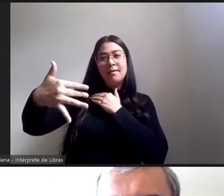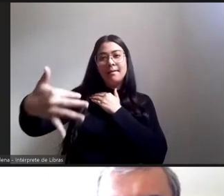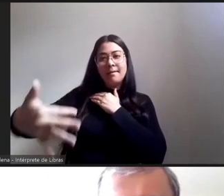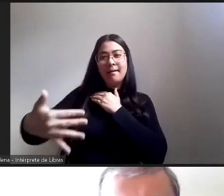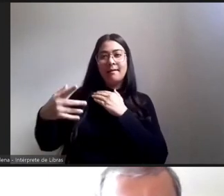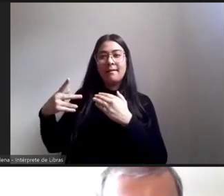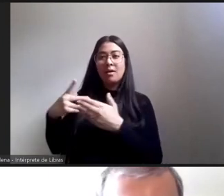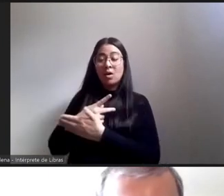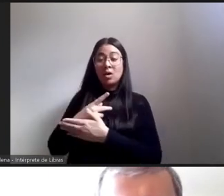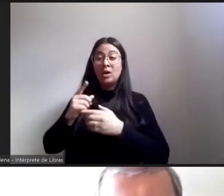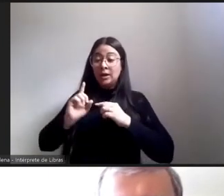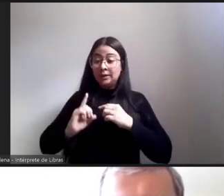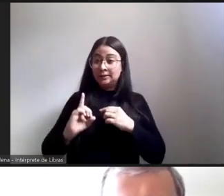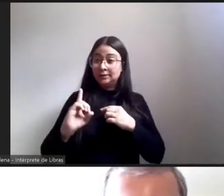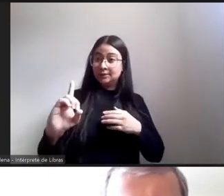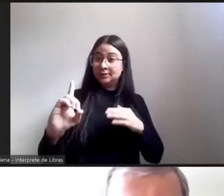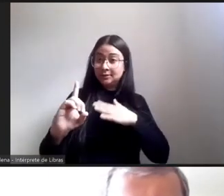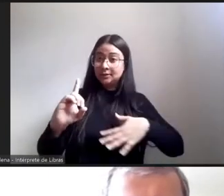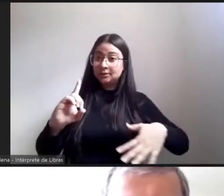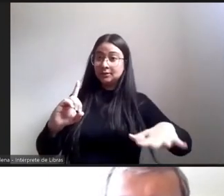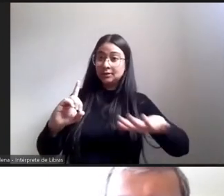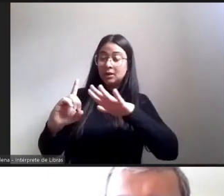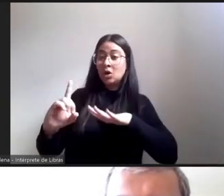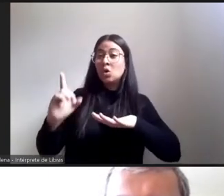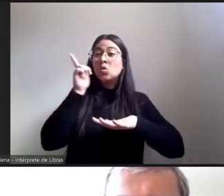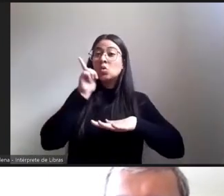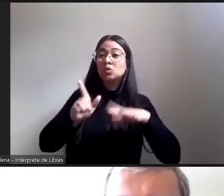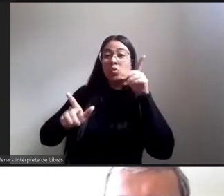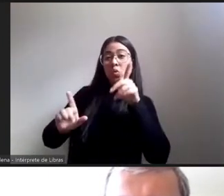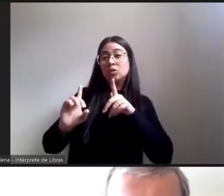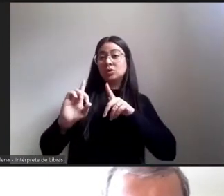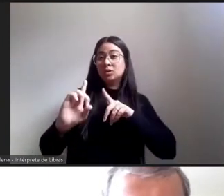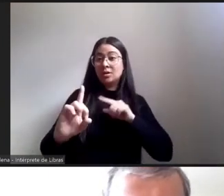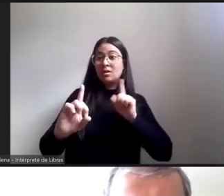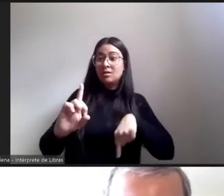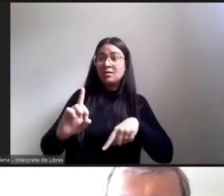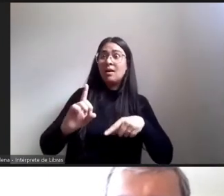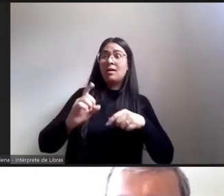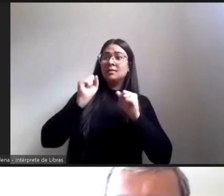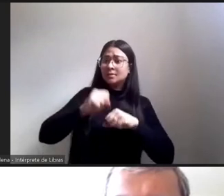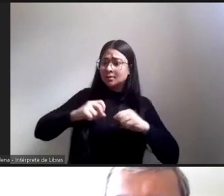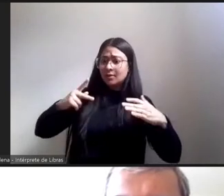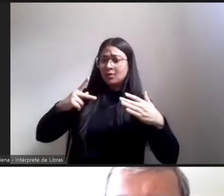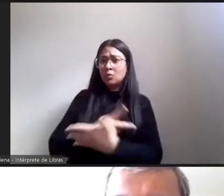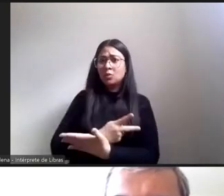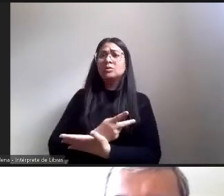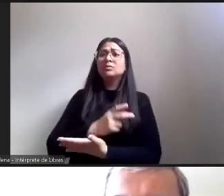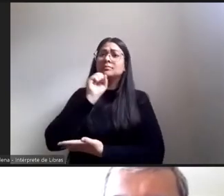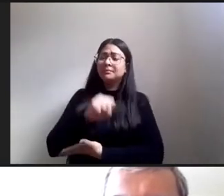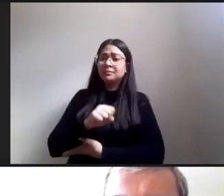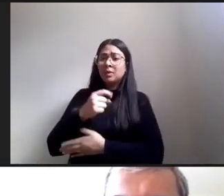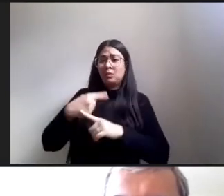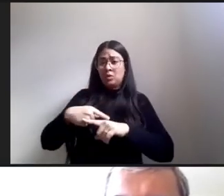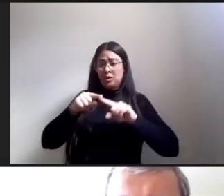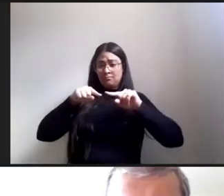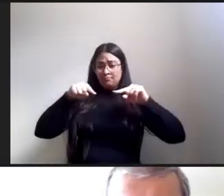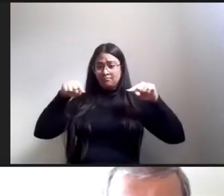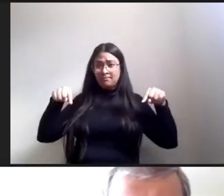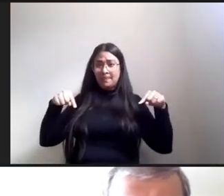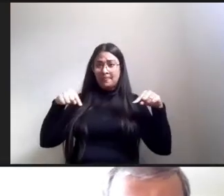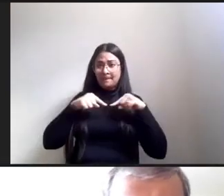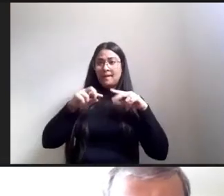né e esses avanços são avanços concretos tanto que esta nossa mesa quando ela fala de